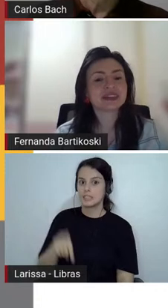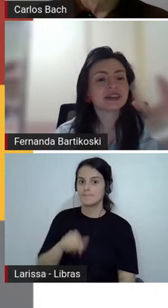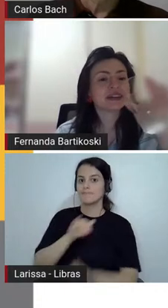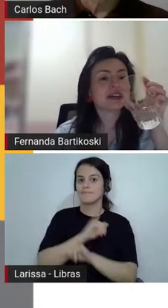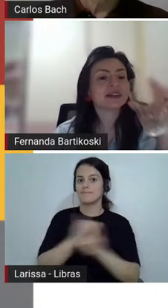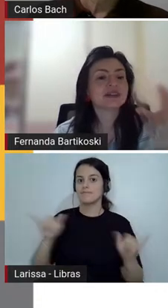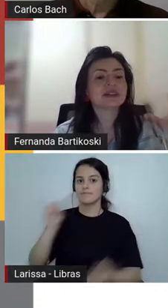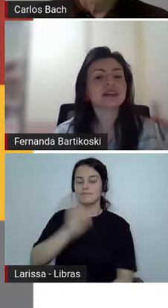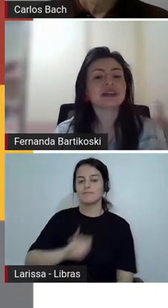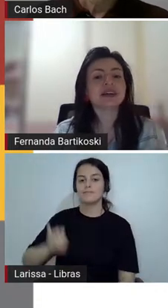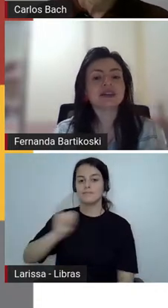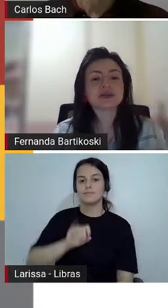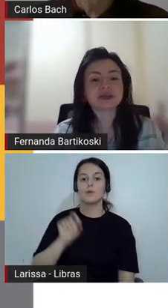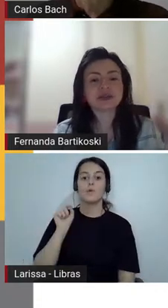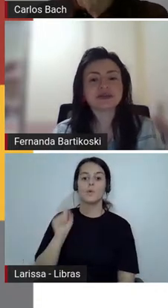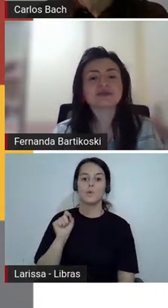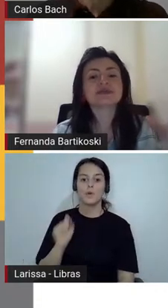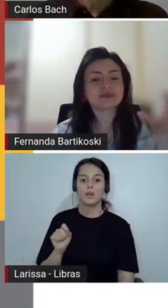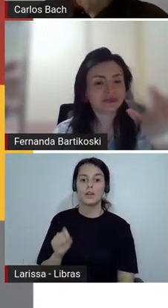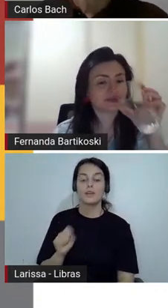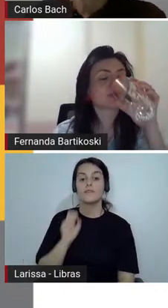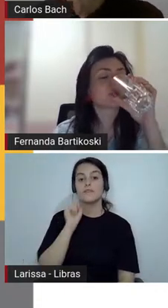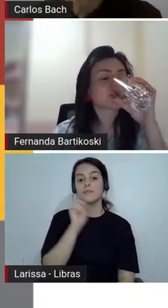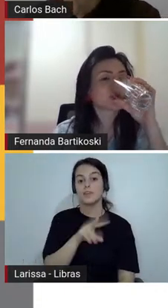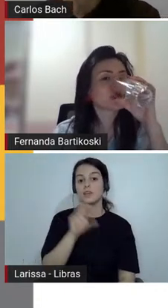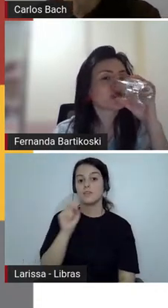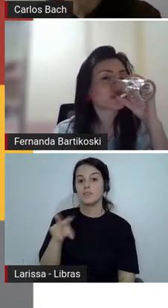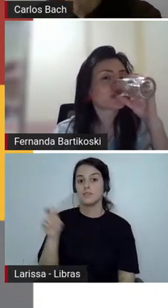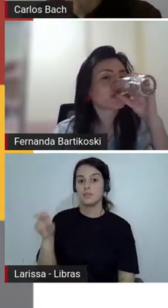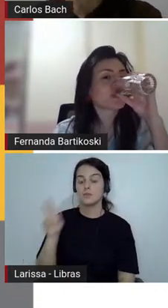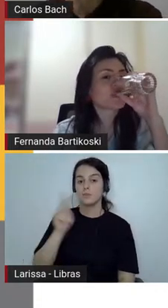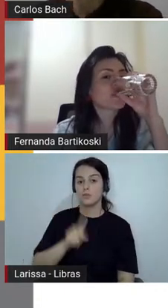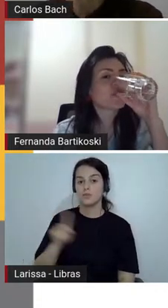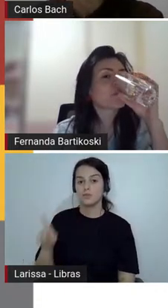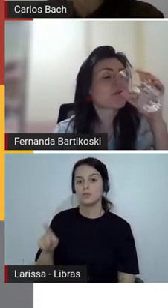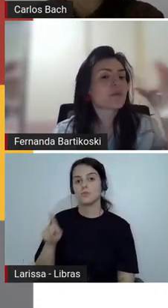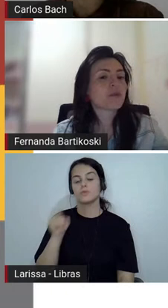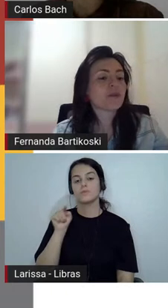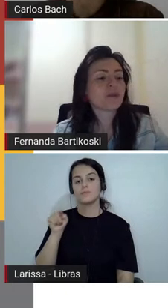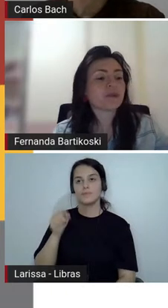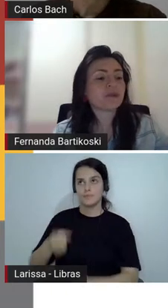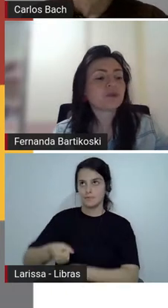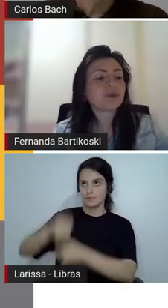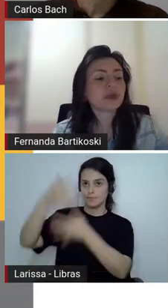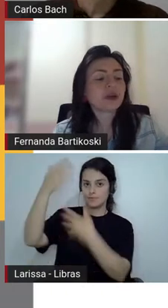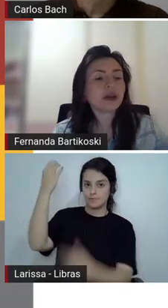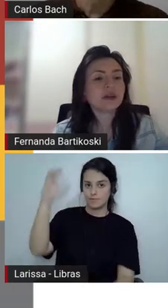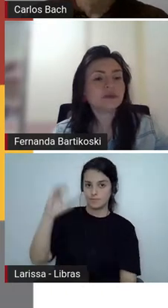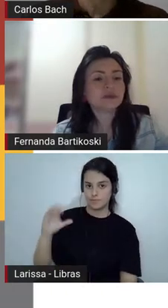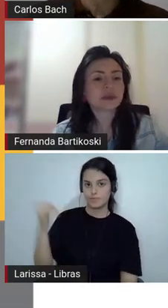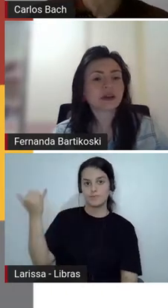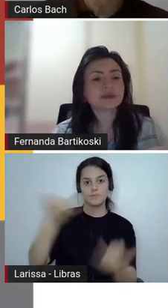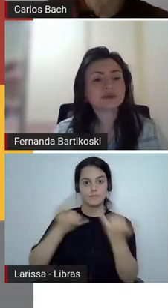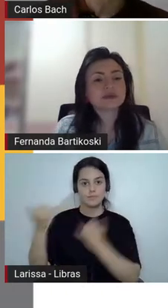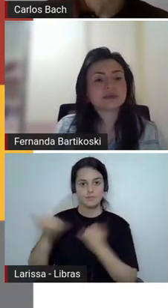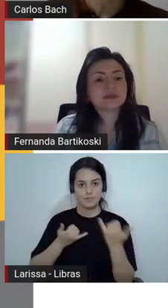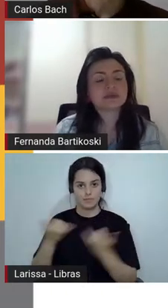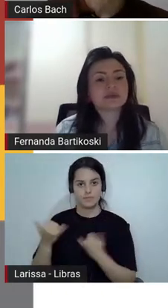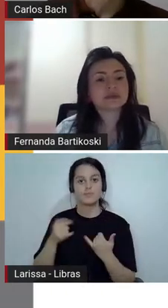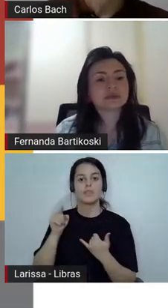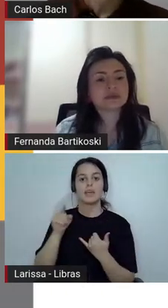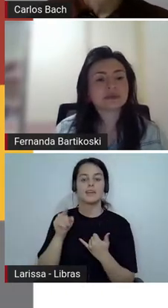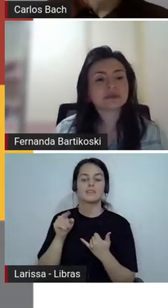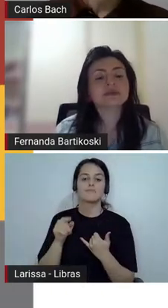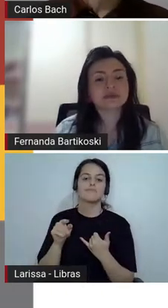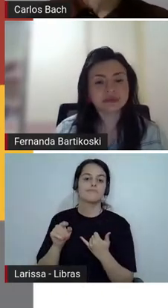Fernando, com certeza, os professores e professores que estão trazendo aqui no chat, que estão trazendo seus exemplos, não se vinculam a